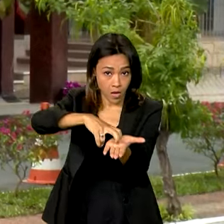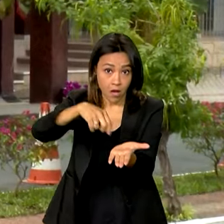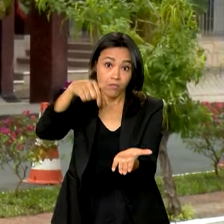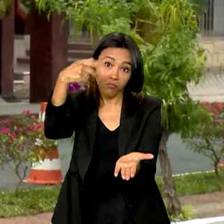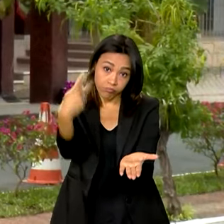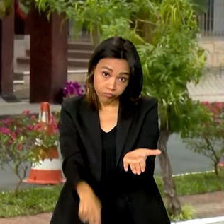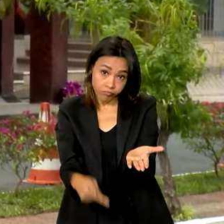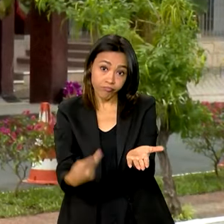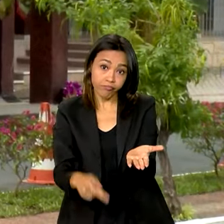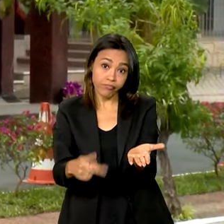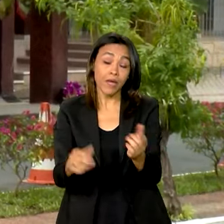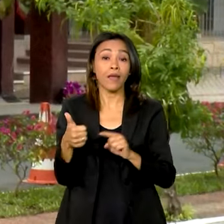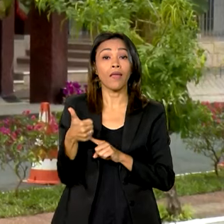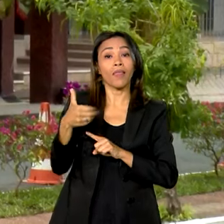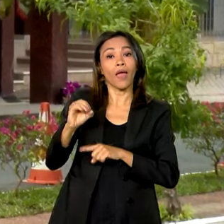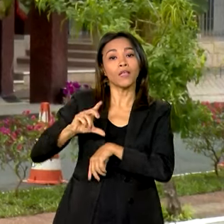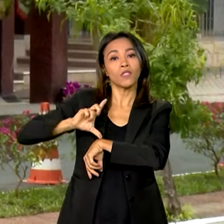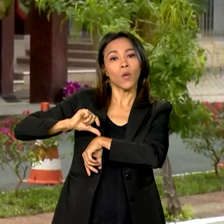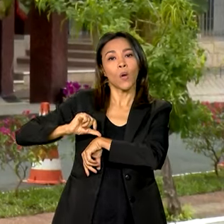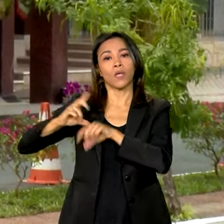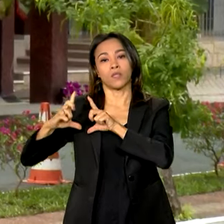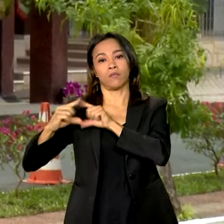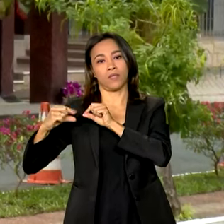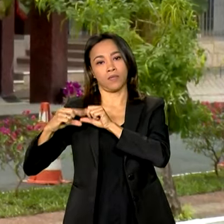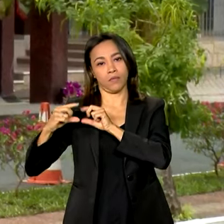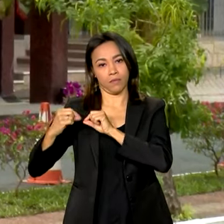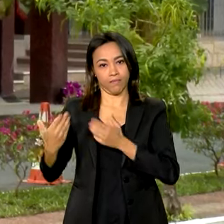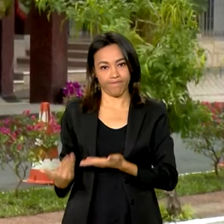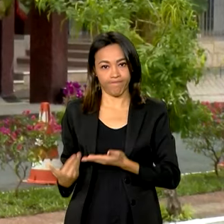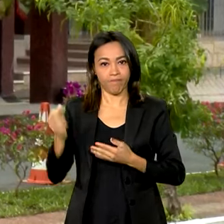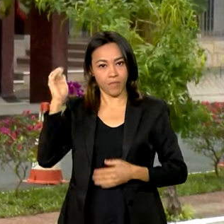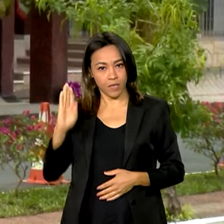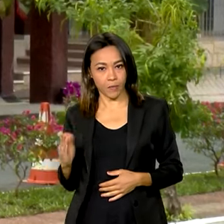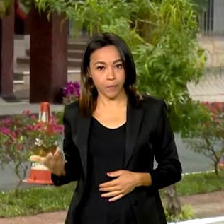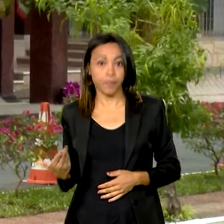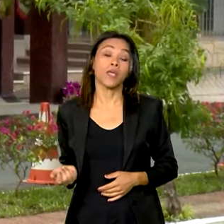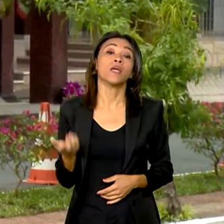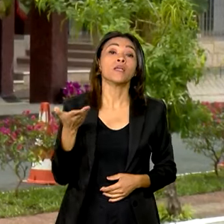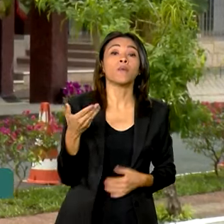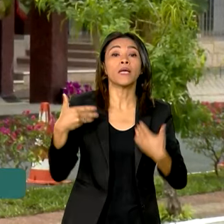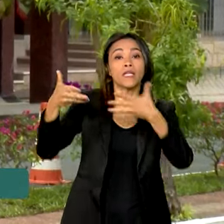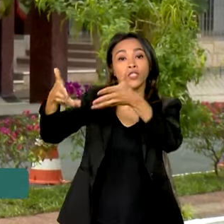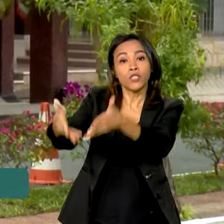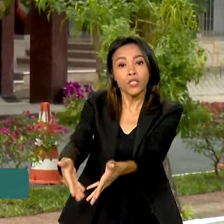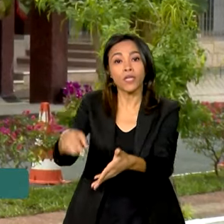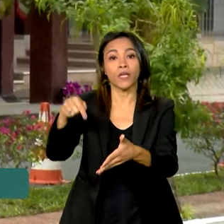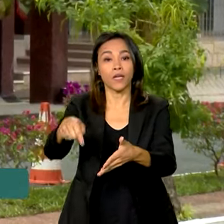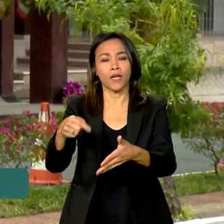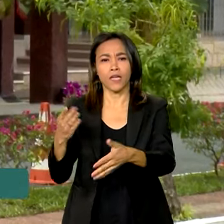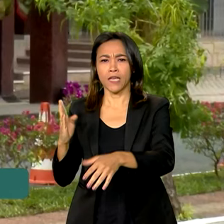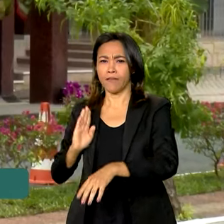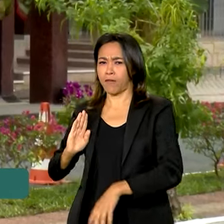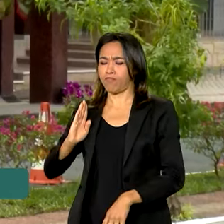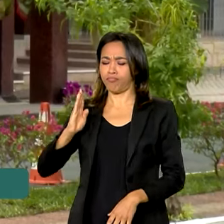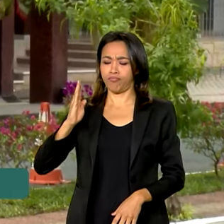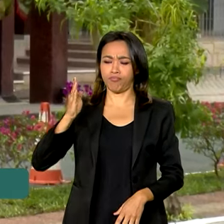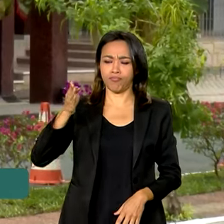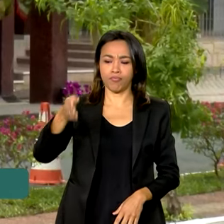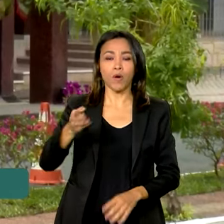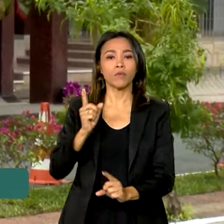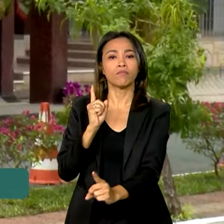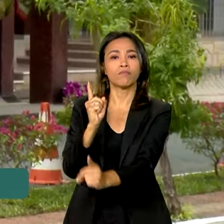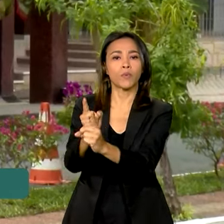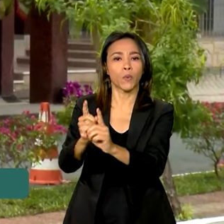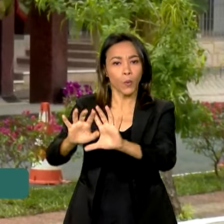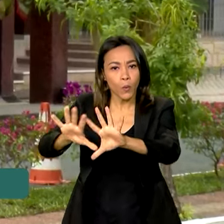horário local, 10 horas, horário de Brasília. O presidente desembarca e virá direto para a Cúpula do chefe